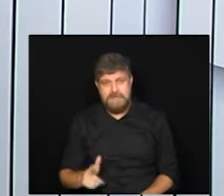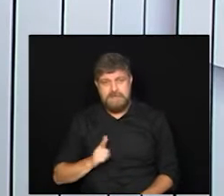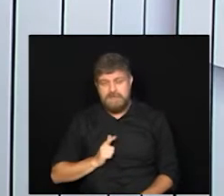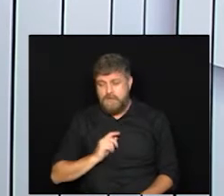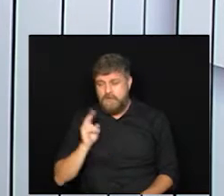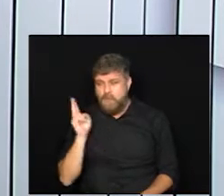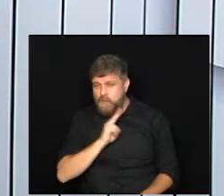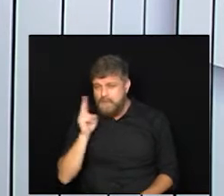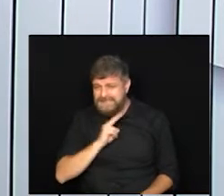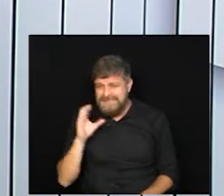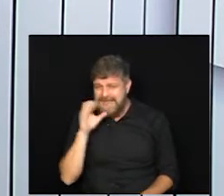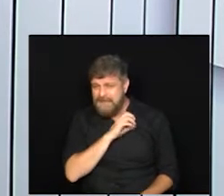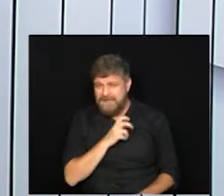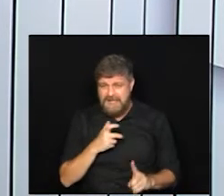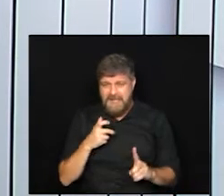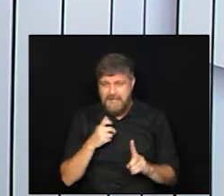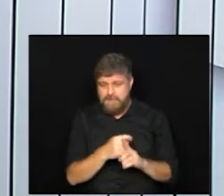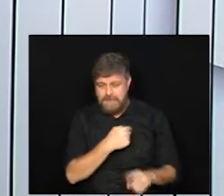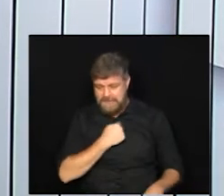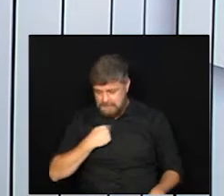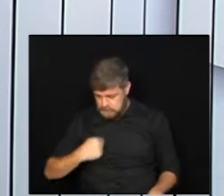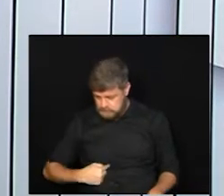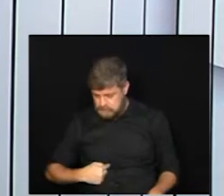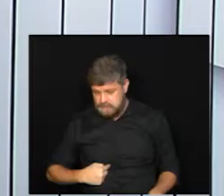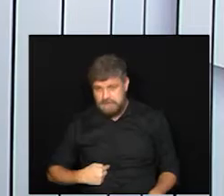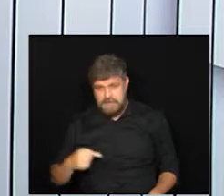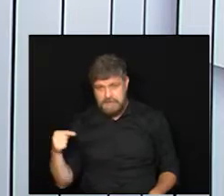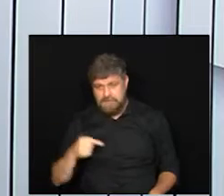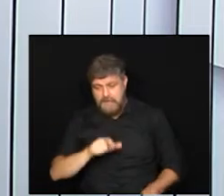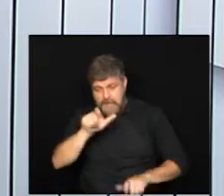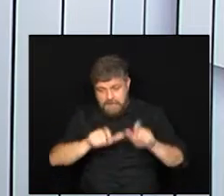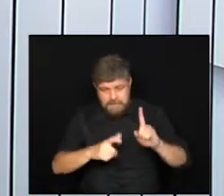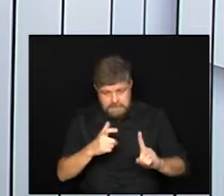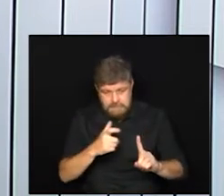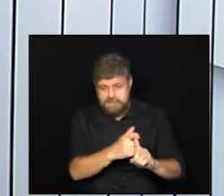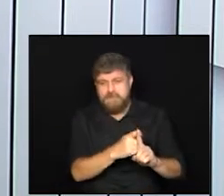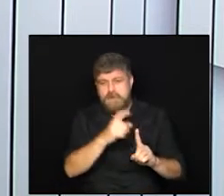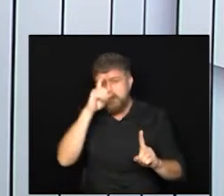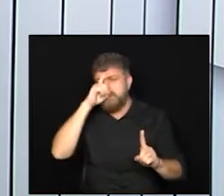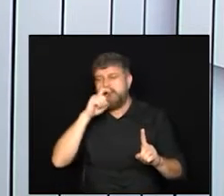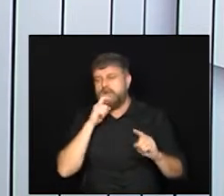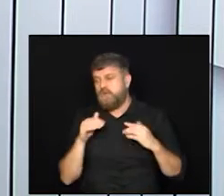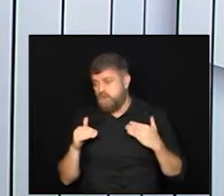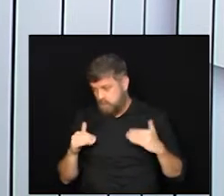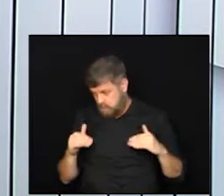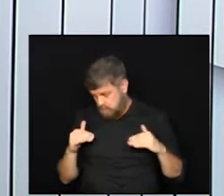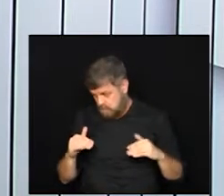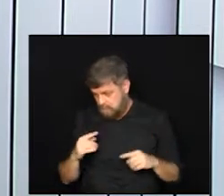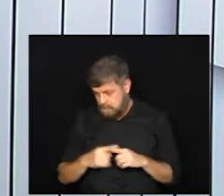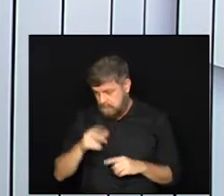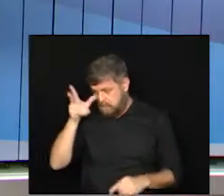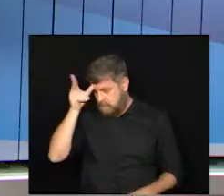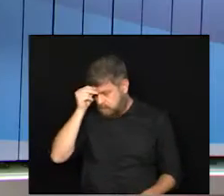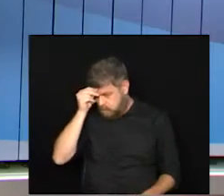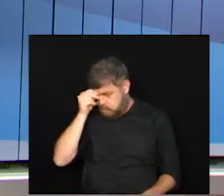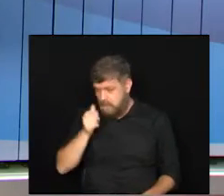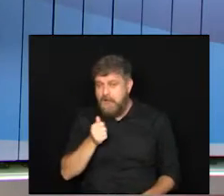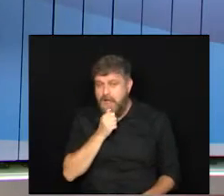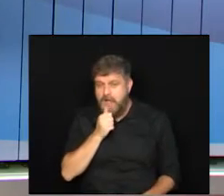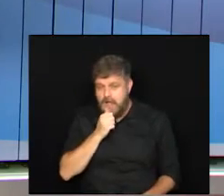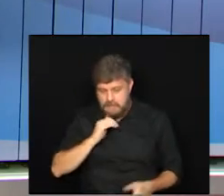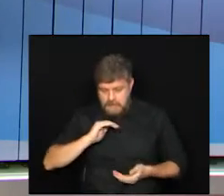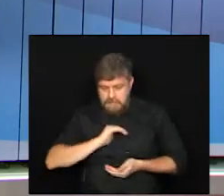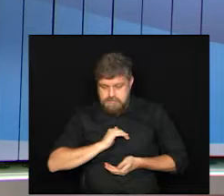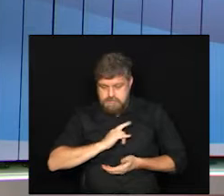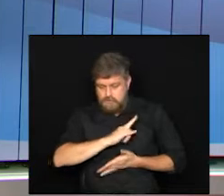emergencial como a Coronavac quem está recebendo pode ficar tranquilo mesmo que ainda não tenha o aval